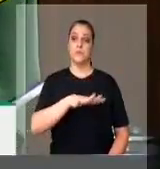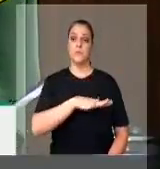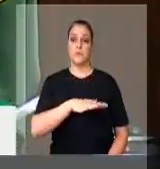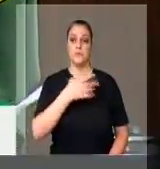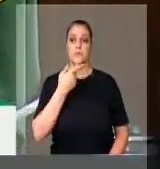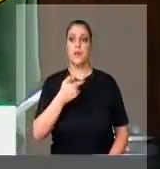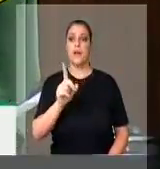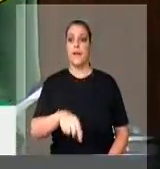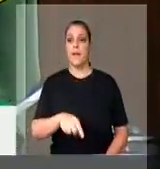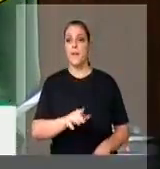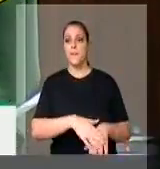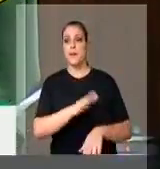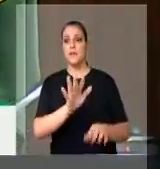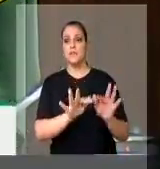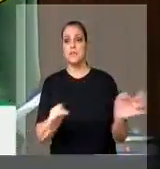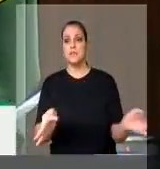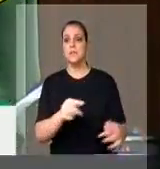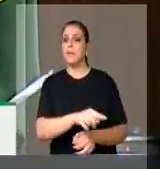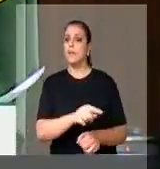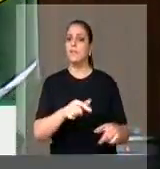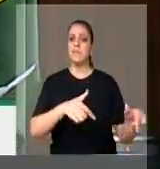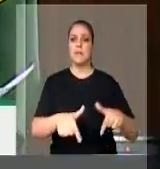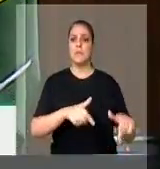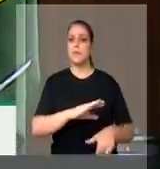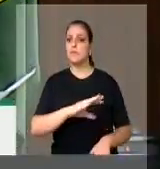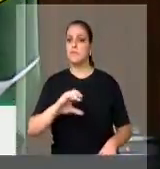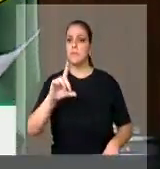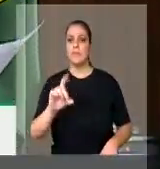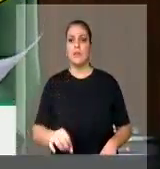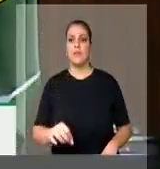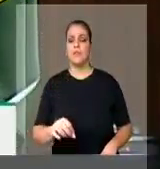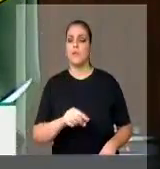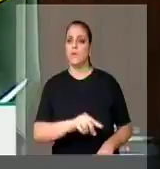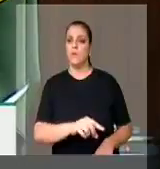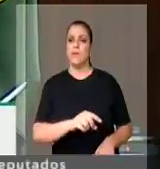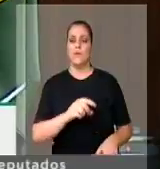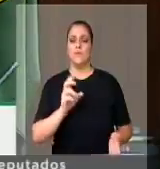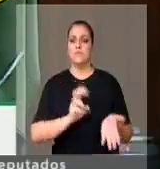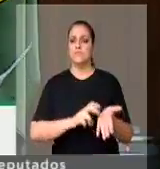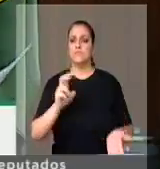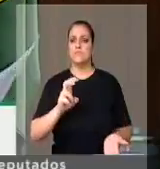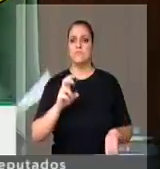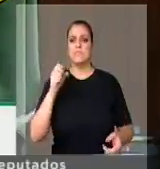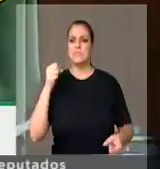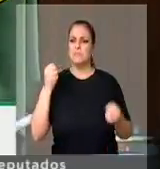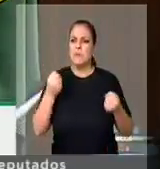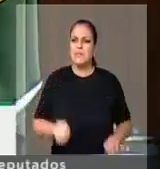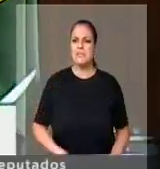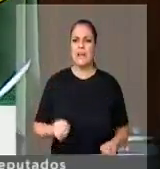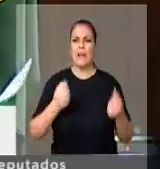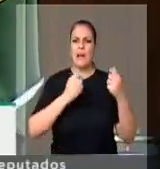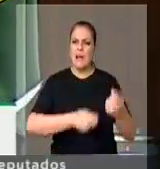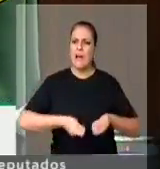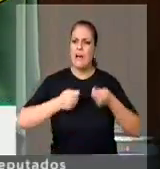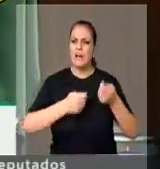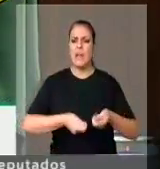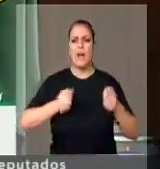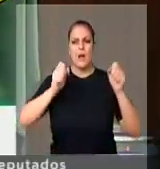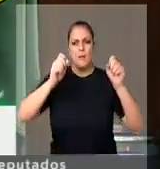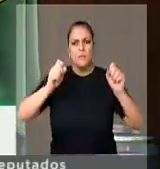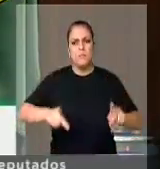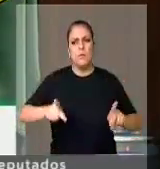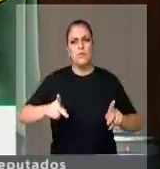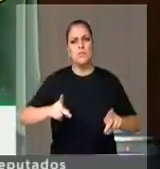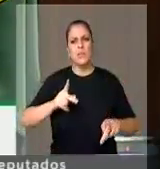mais humildes, que começam a trabalhar cedo, que trabalham, muitas vezes, num trabalho mais forçado, mais braçal e que se aposentam